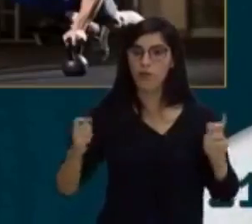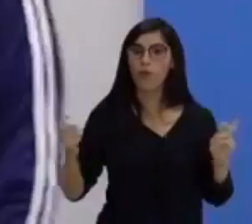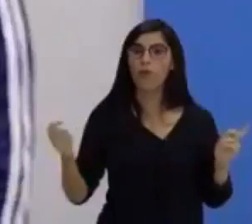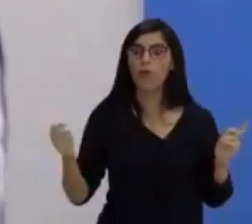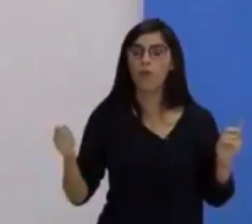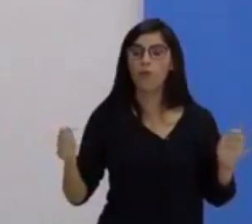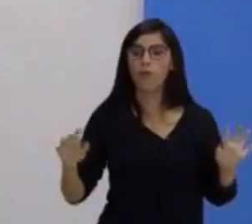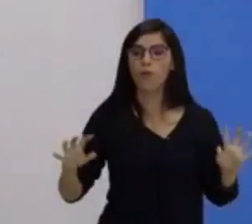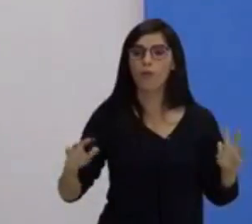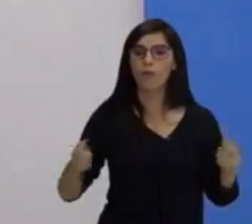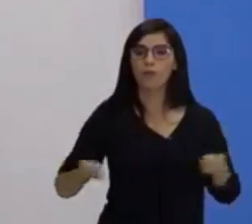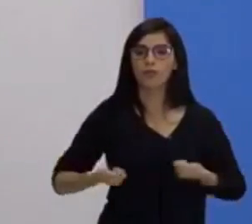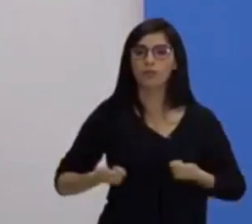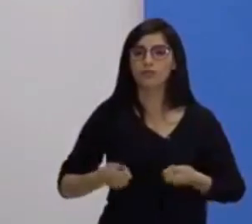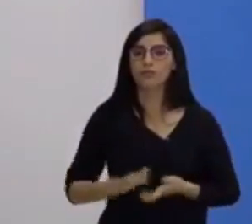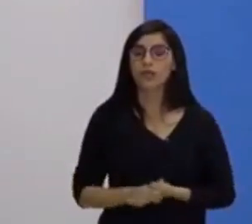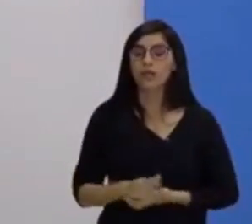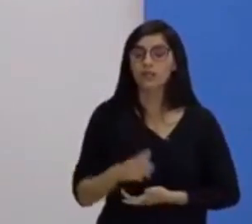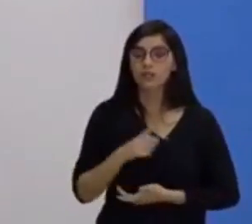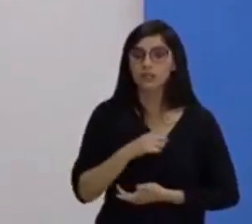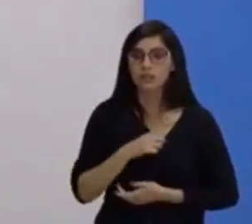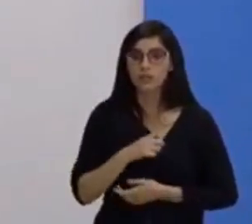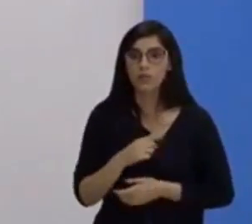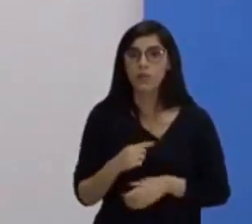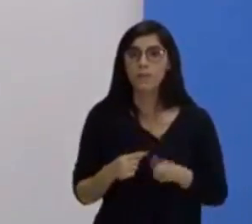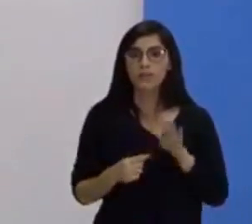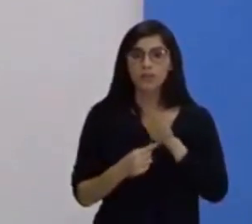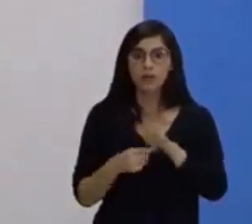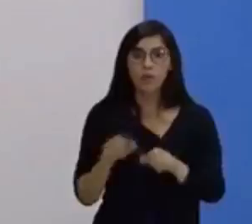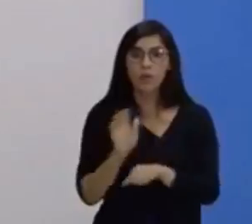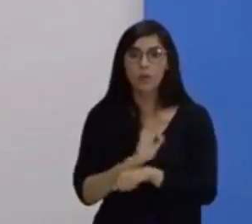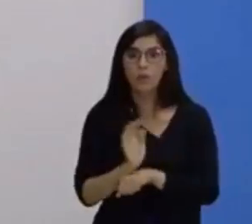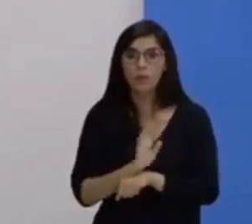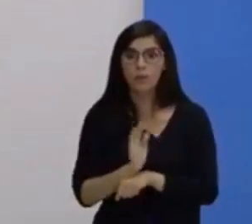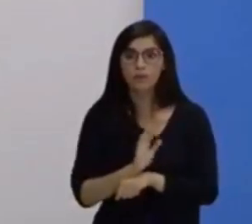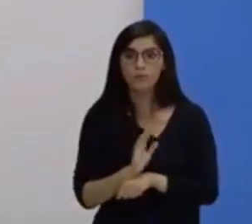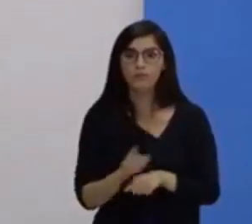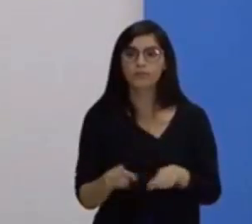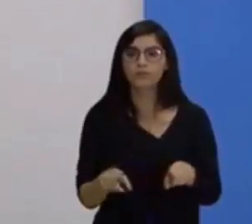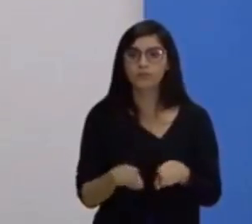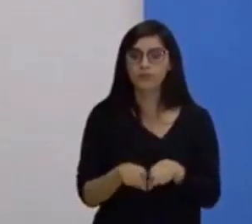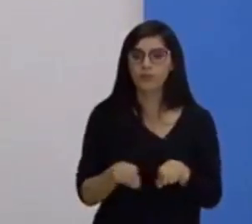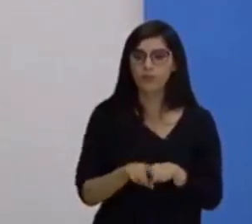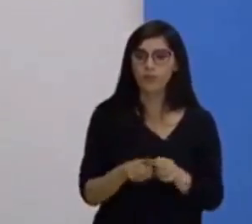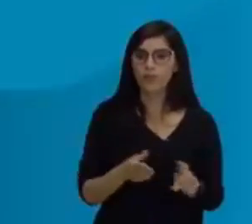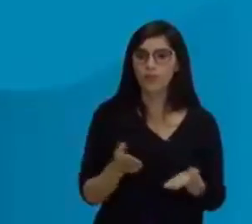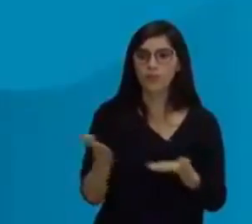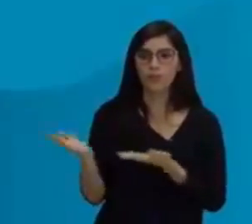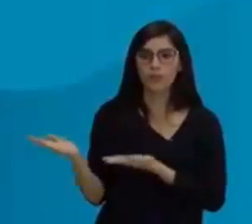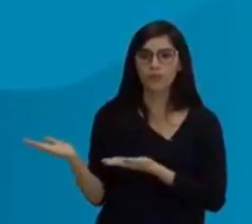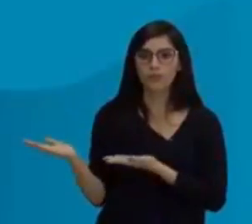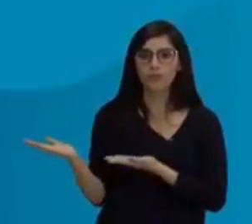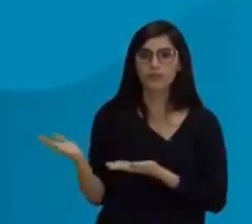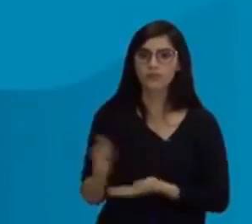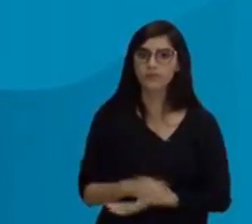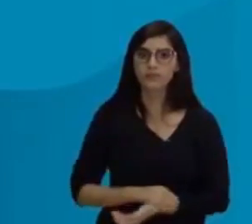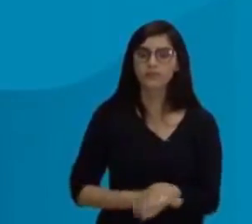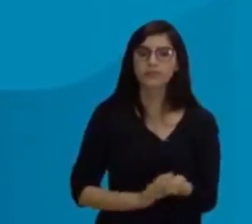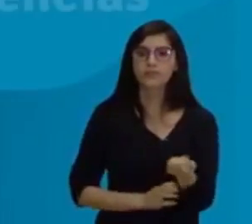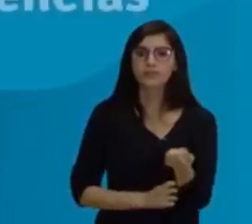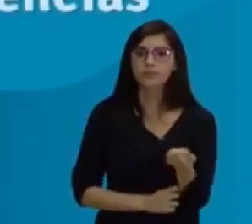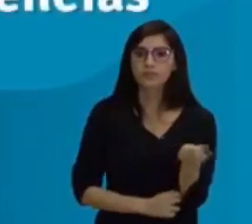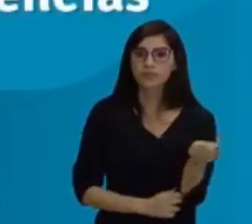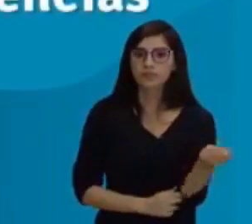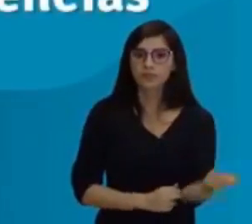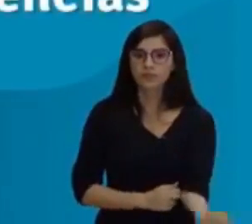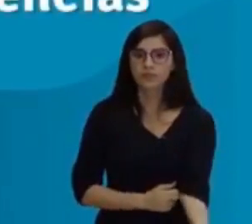trouxemos também um outro vídeo. E depois a gente vai começar a conversar a respeito do que a gente viu. Vamos ao vídeo? E aí,